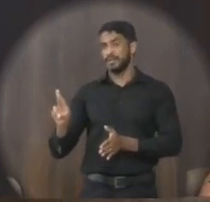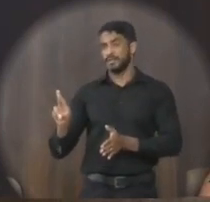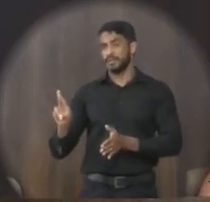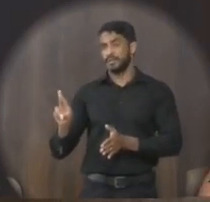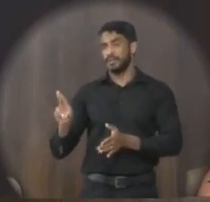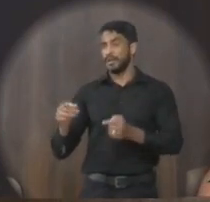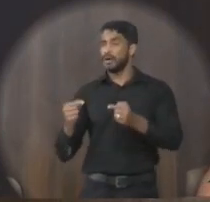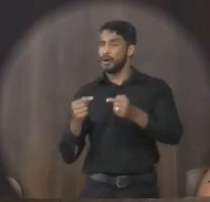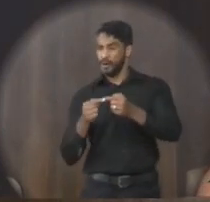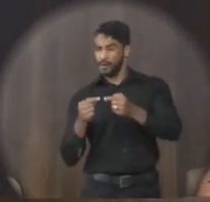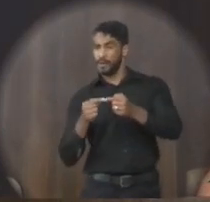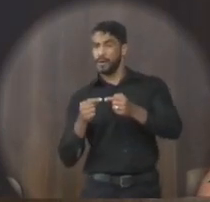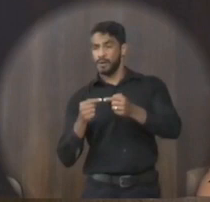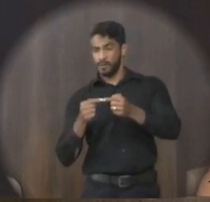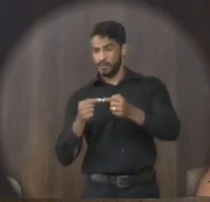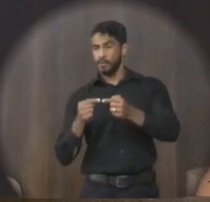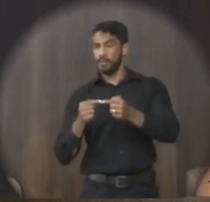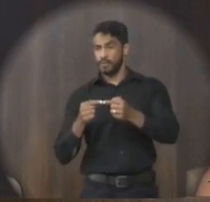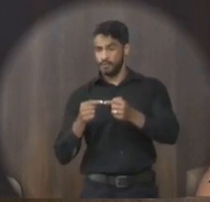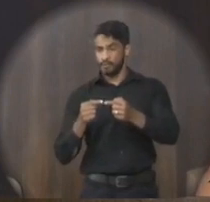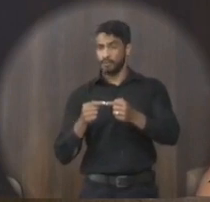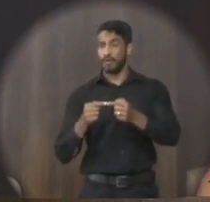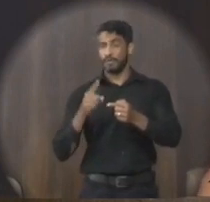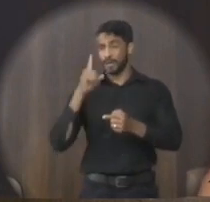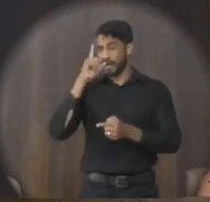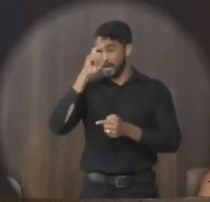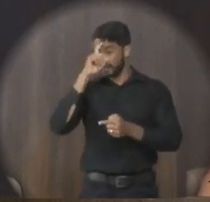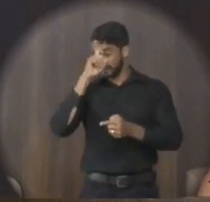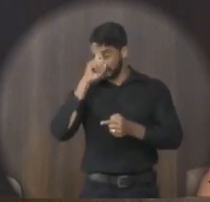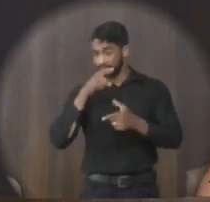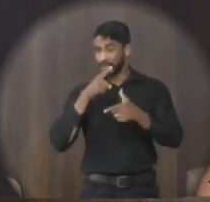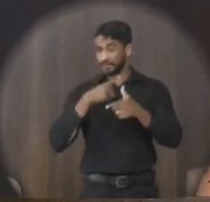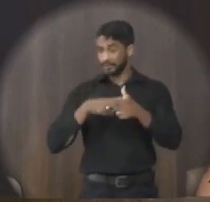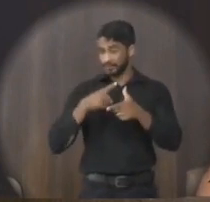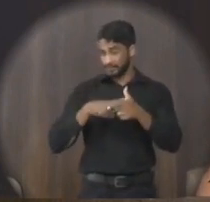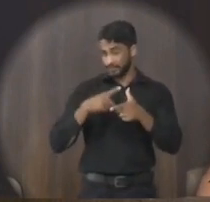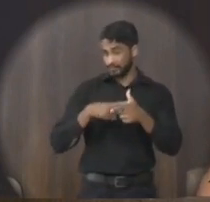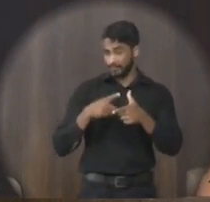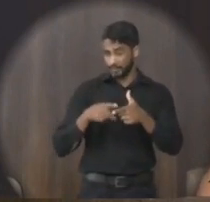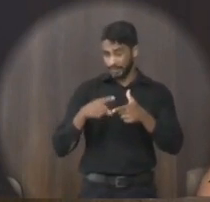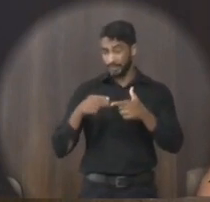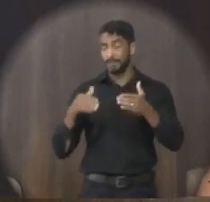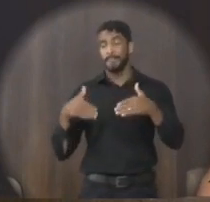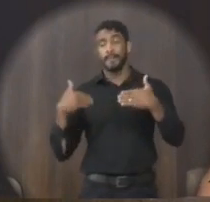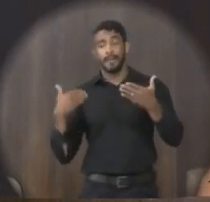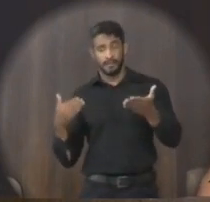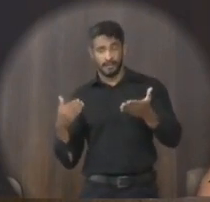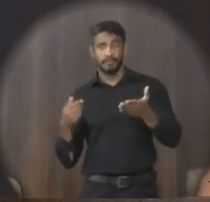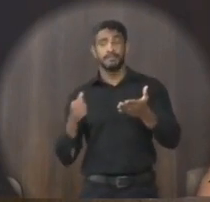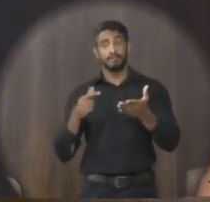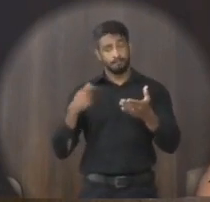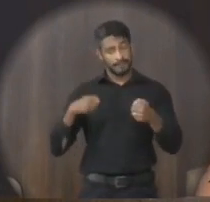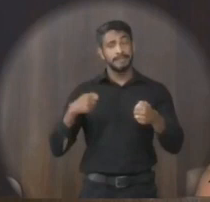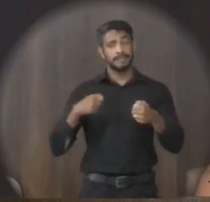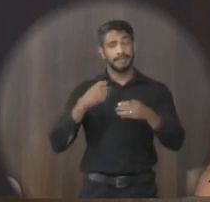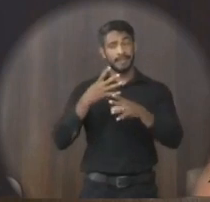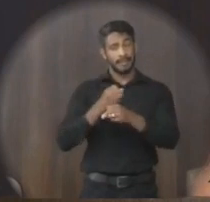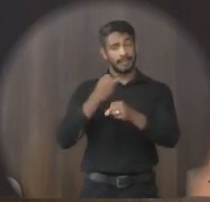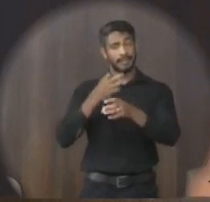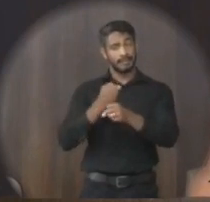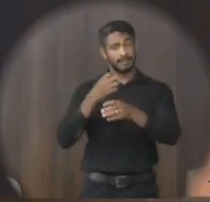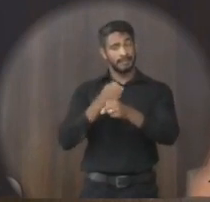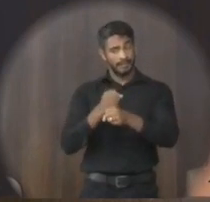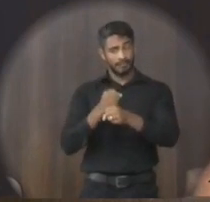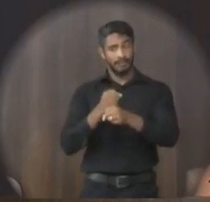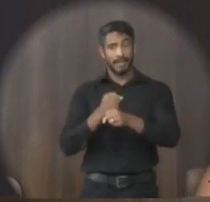conforme o caso, a gravidade do caso, então, terá que ser calculado. Na nova